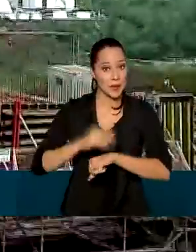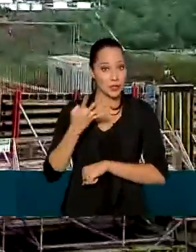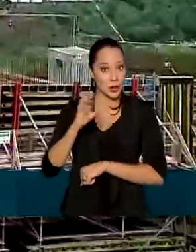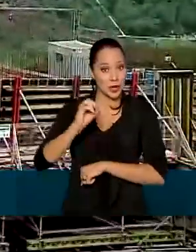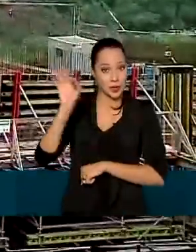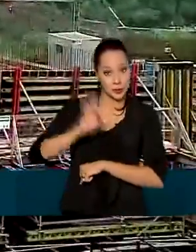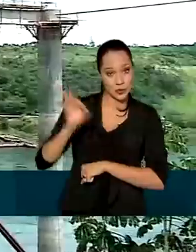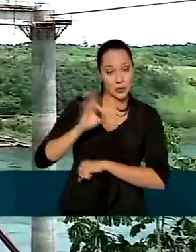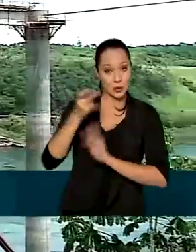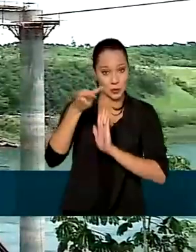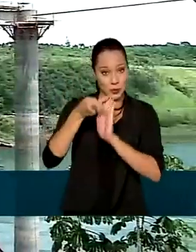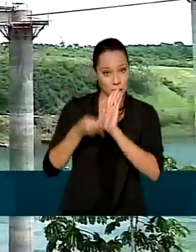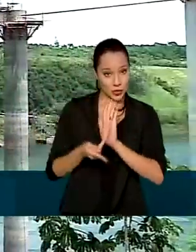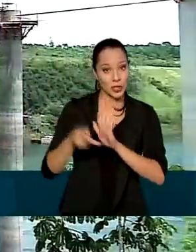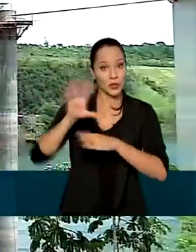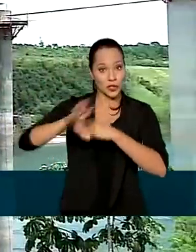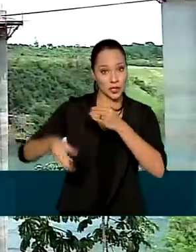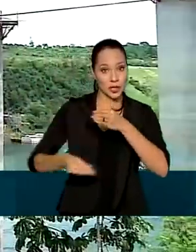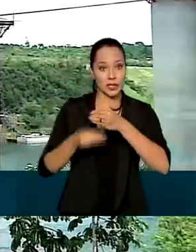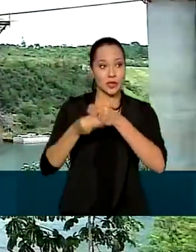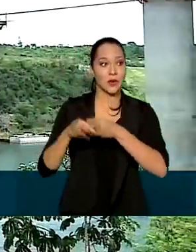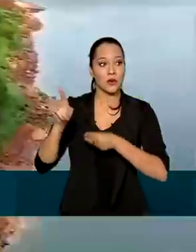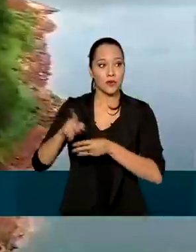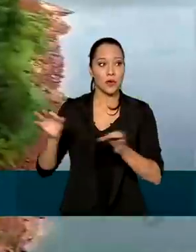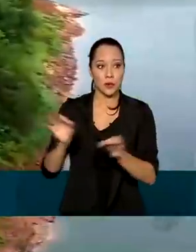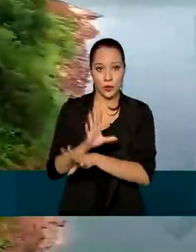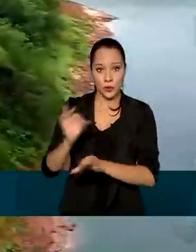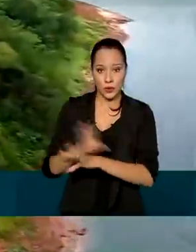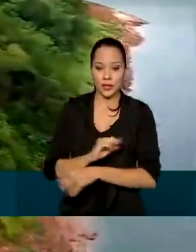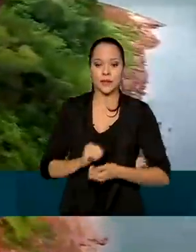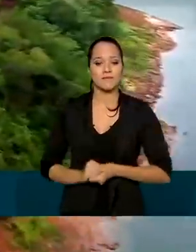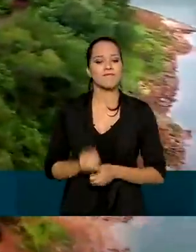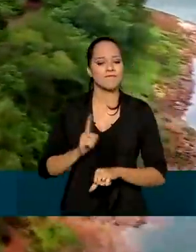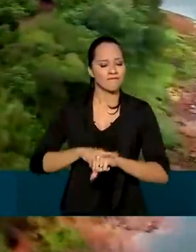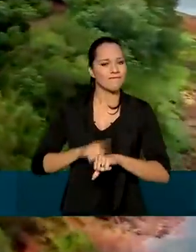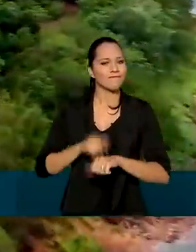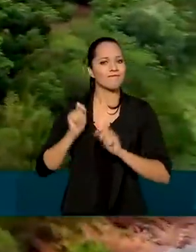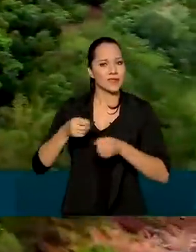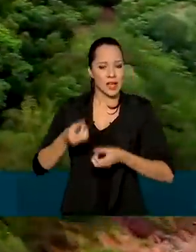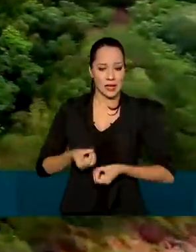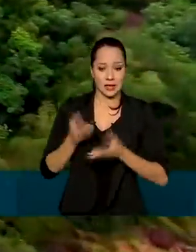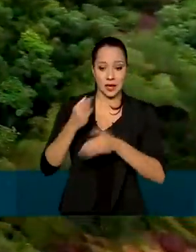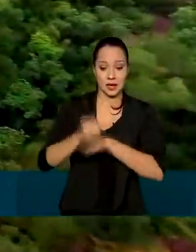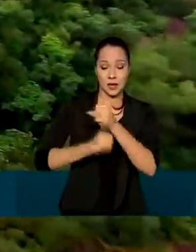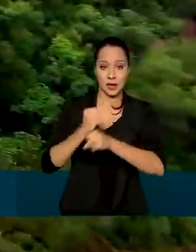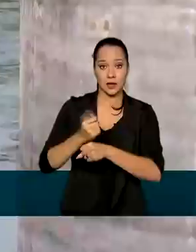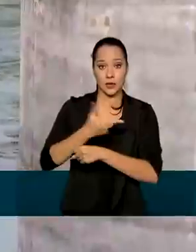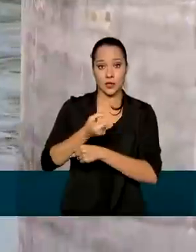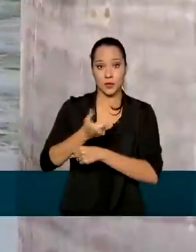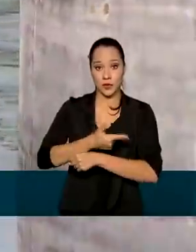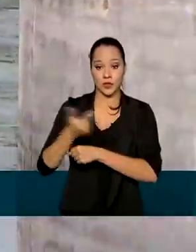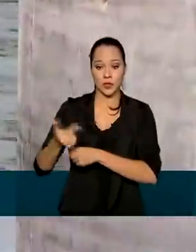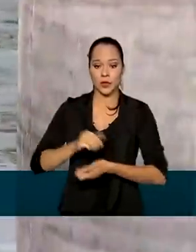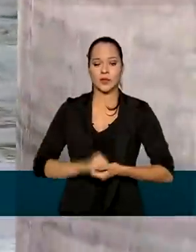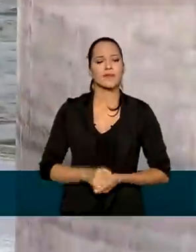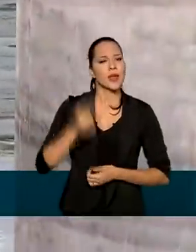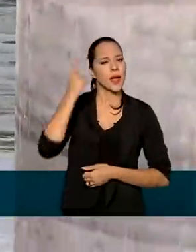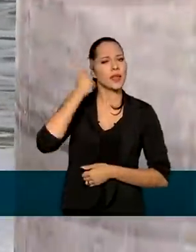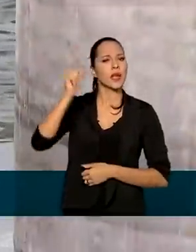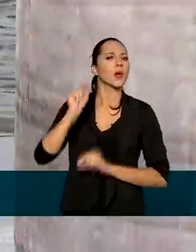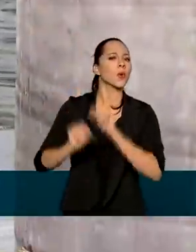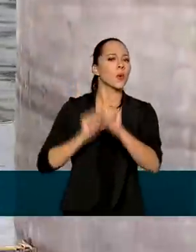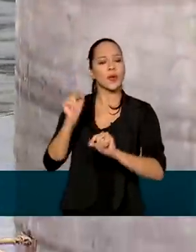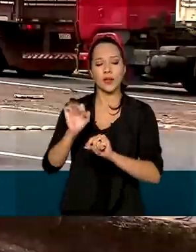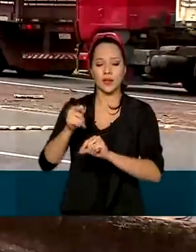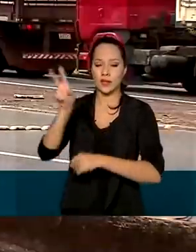% do projeto da ponte de integração já foi concluída e a previsão é de que seja entregue em 2022. A ideia é